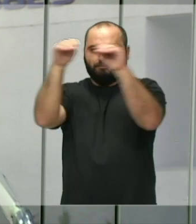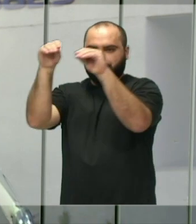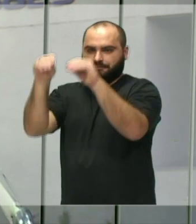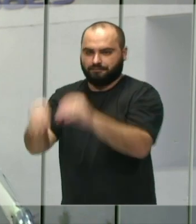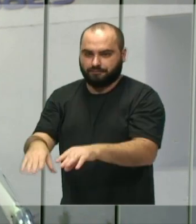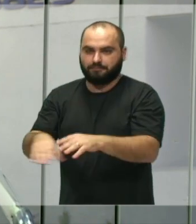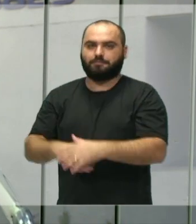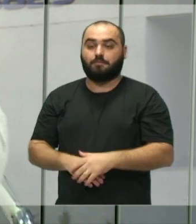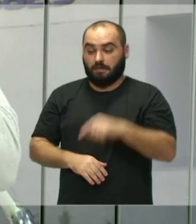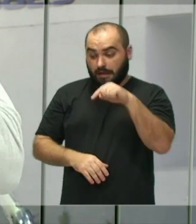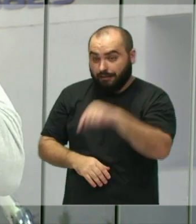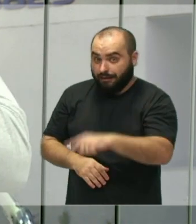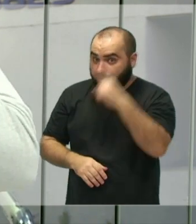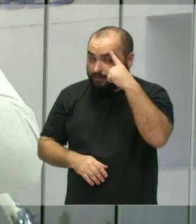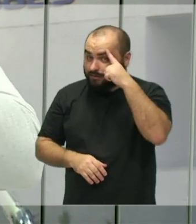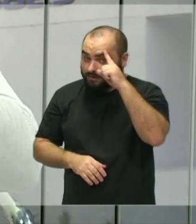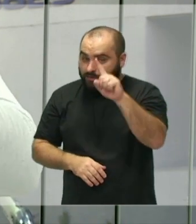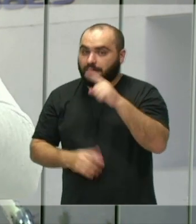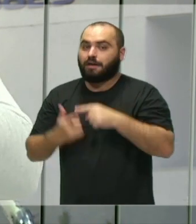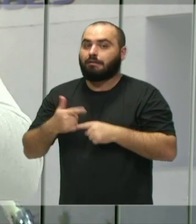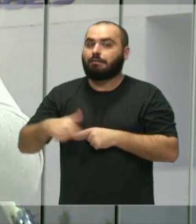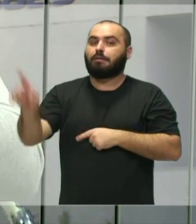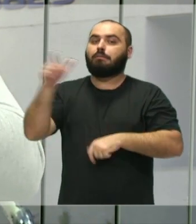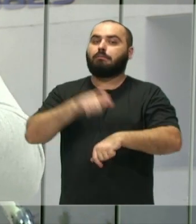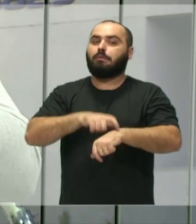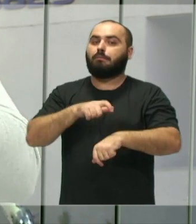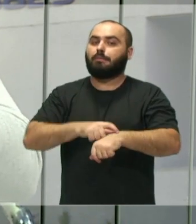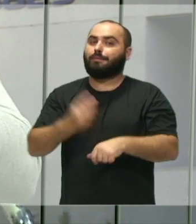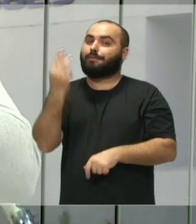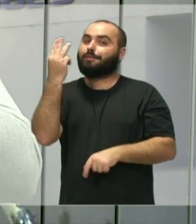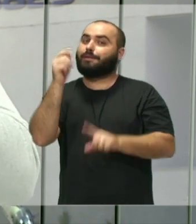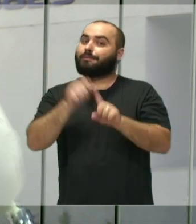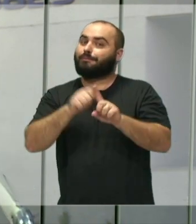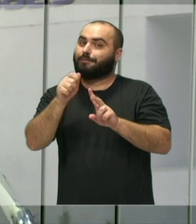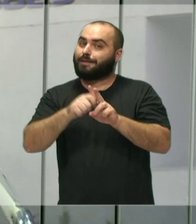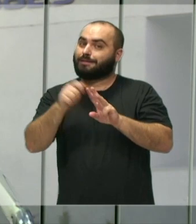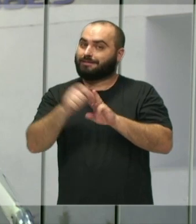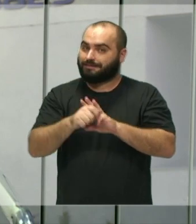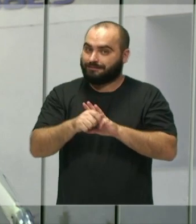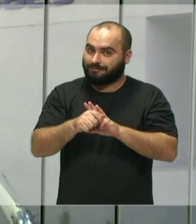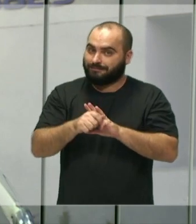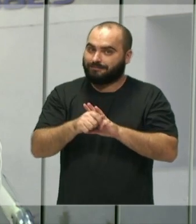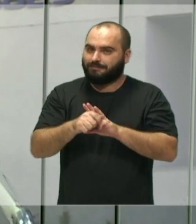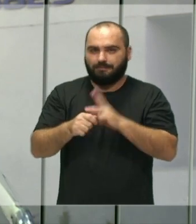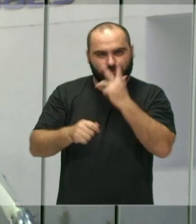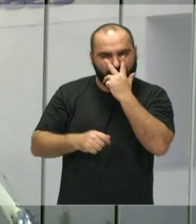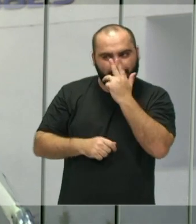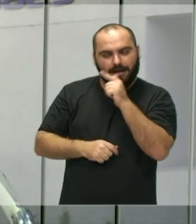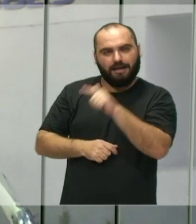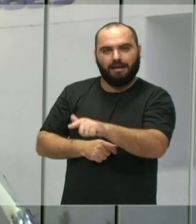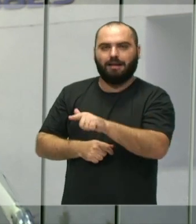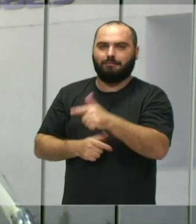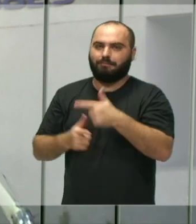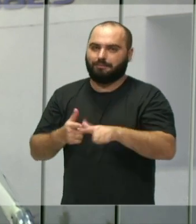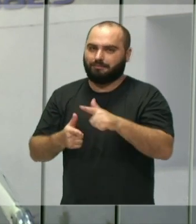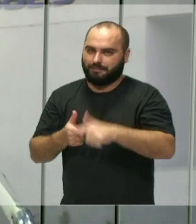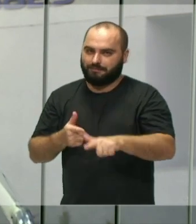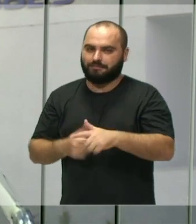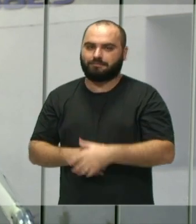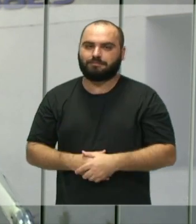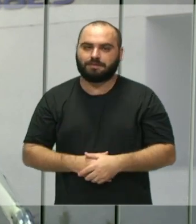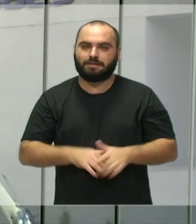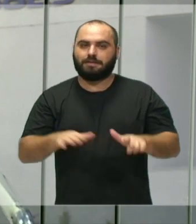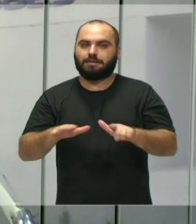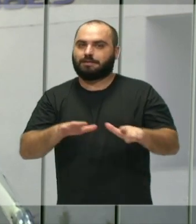muito emocionante e ela iria passar por um período de três meses, ela estava na UTI, né, então na semana passada ela